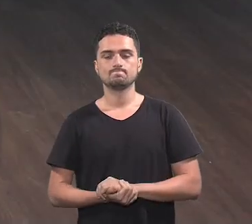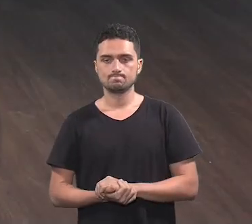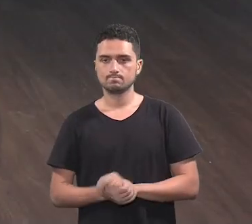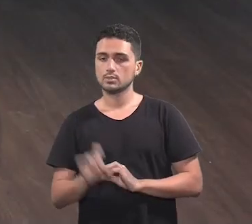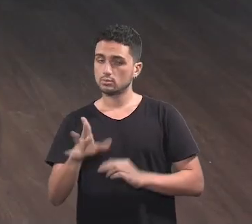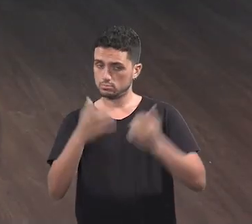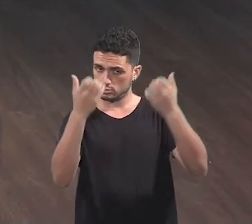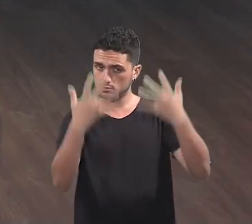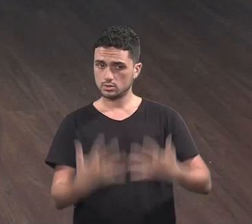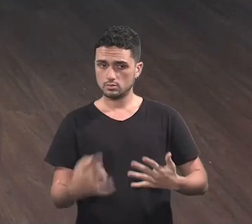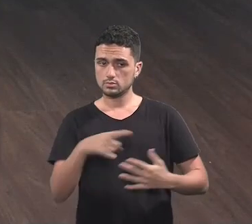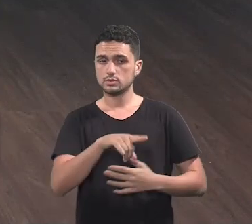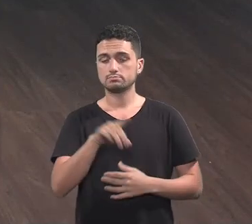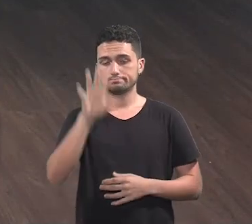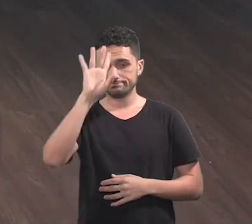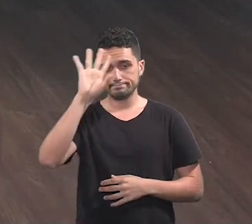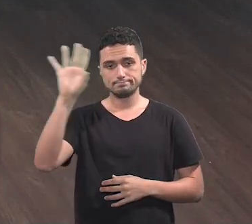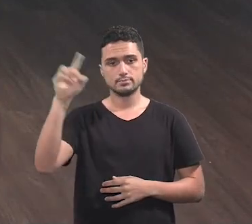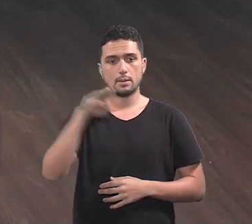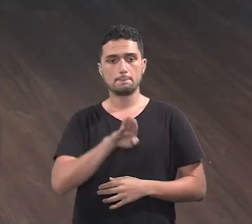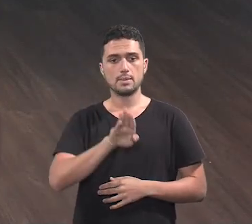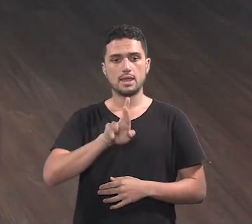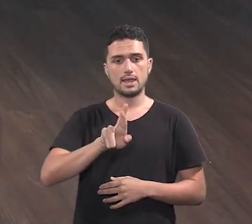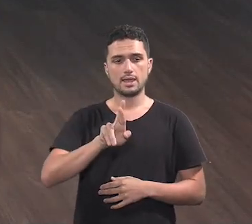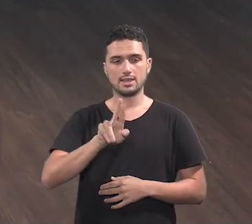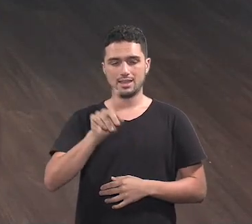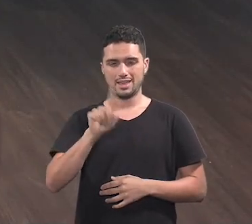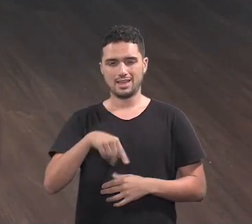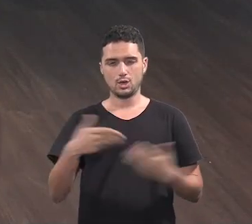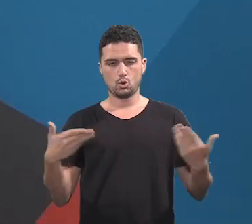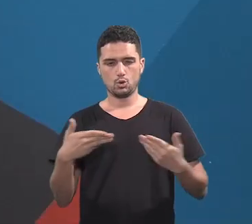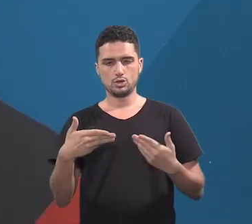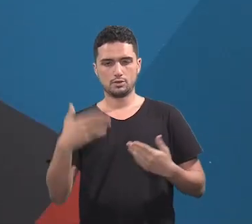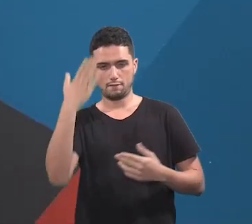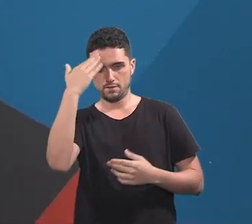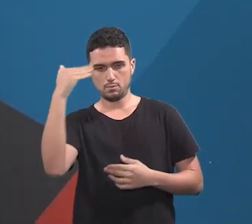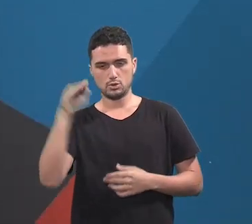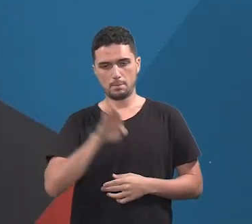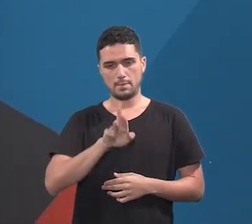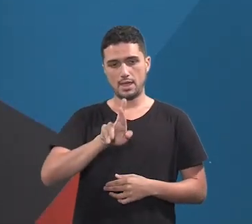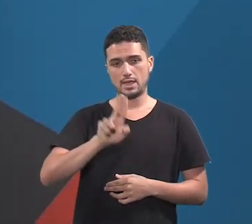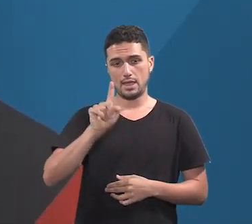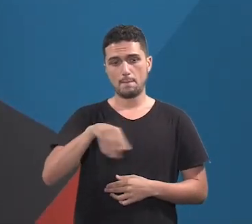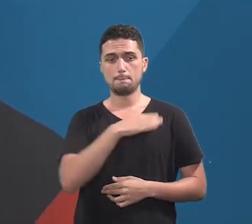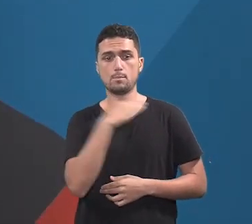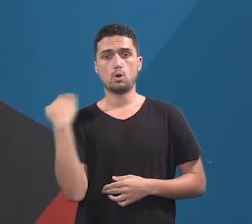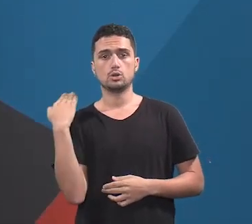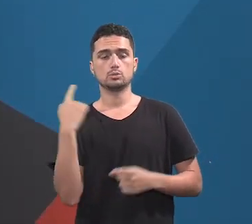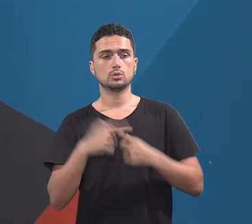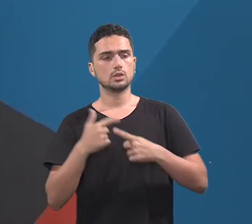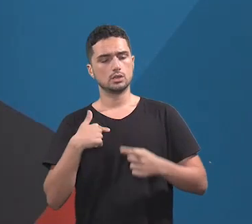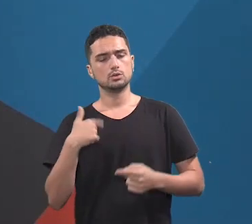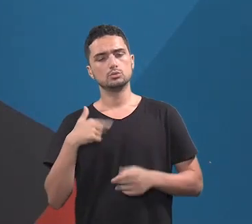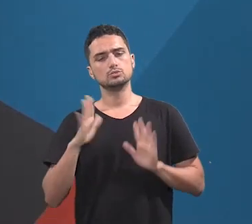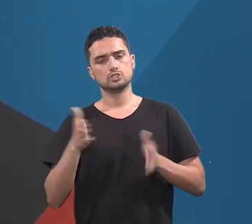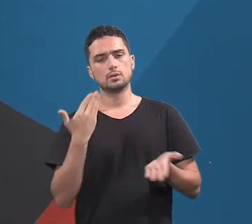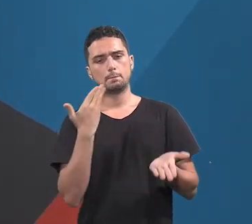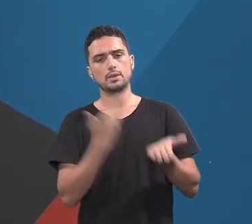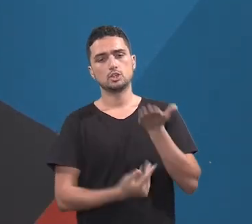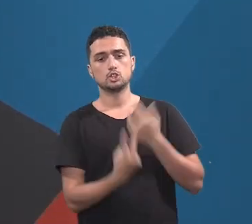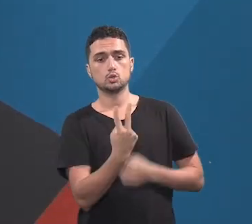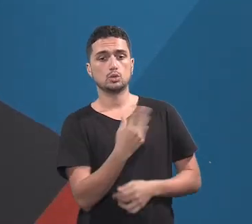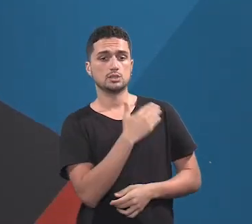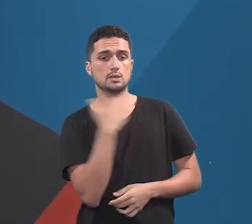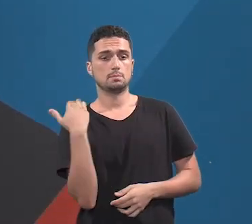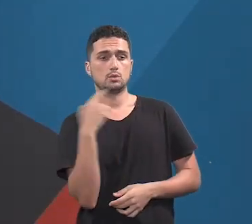Para que você tenha ideia, hoje aquela BR é chamada BR da Morte. Eu tive ali, perdi um amigo ali,